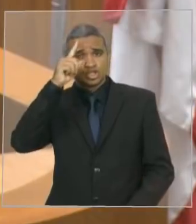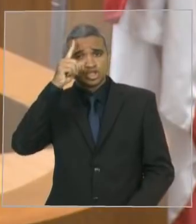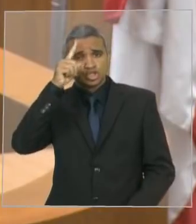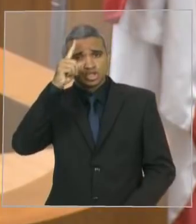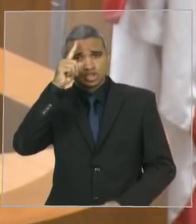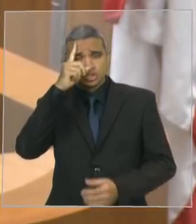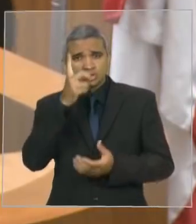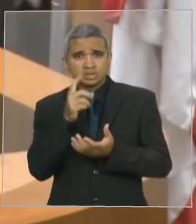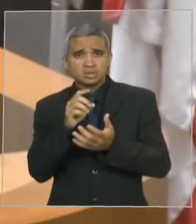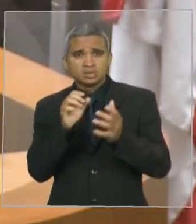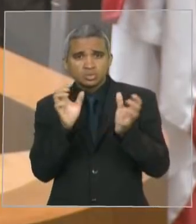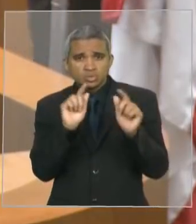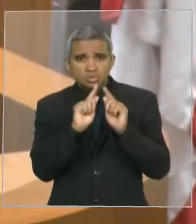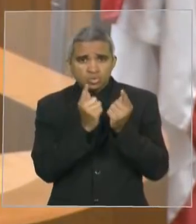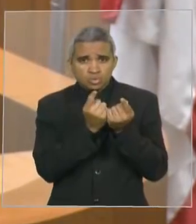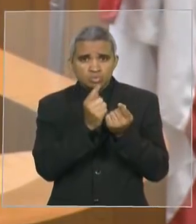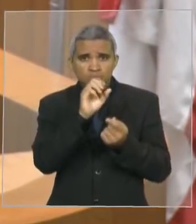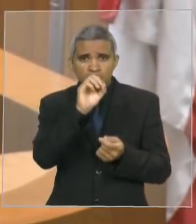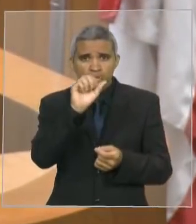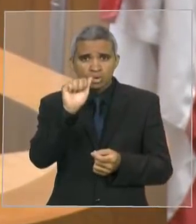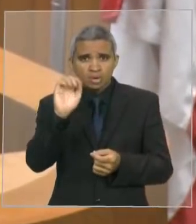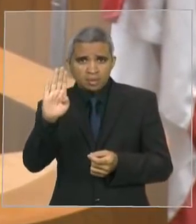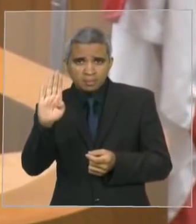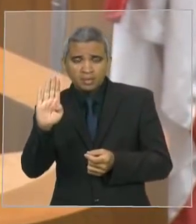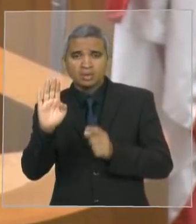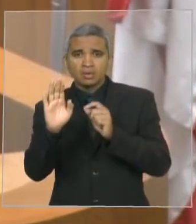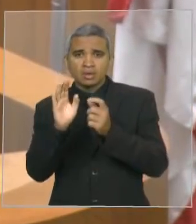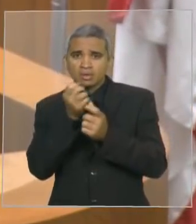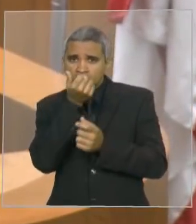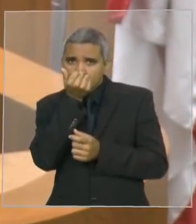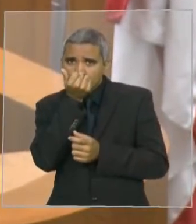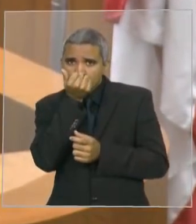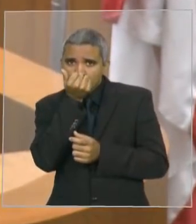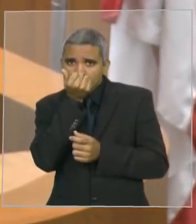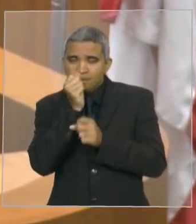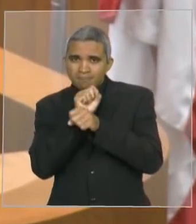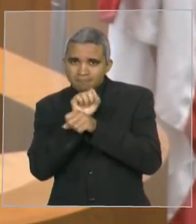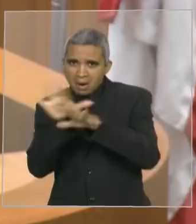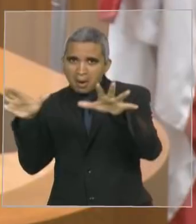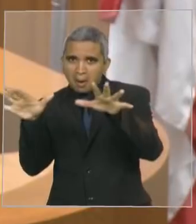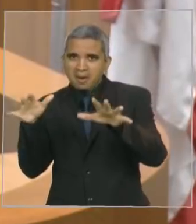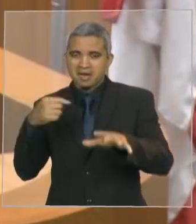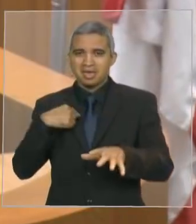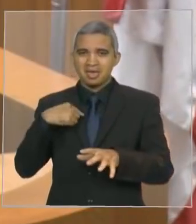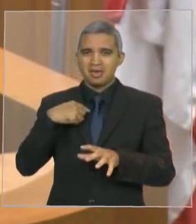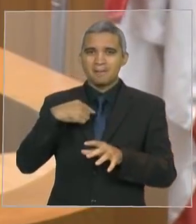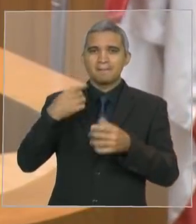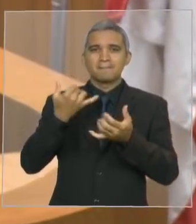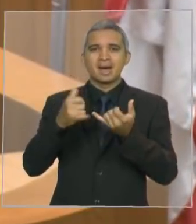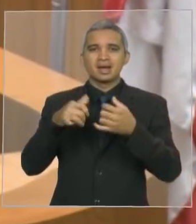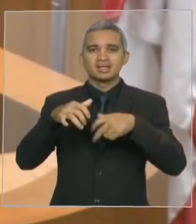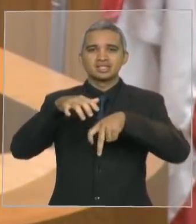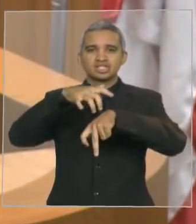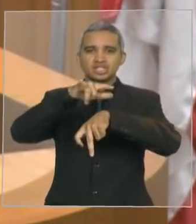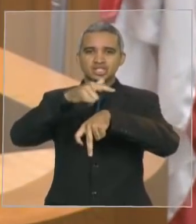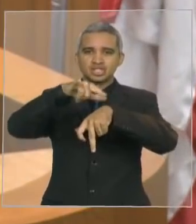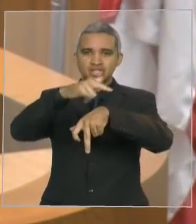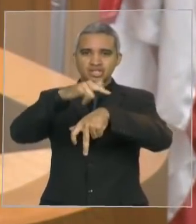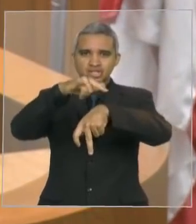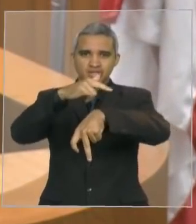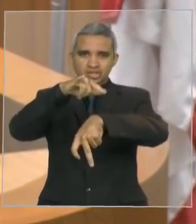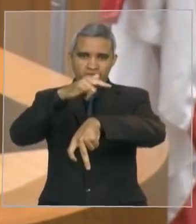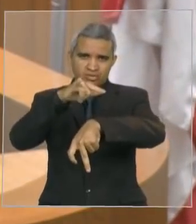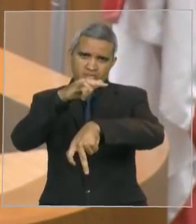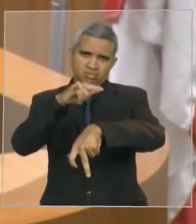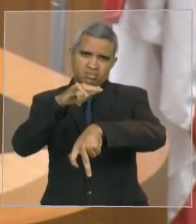no grupo da OAB, falando que eu sou deputado de fantoche. Eu quero dizer, seu pré-candidato Luiz James, que quem é processado